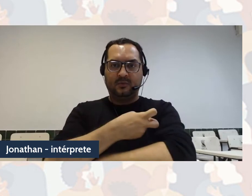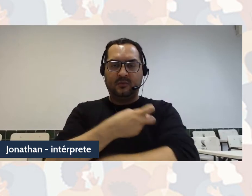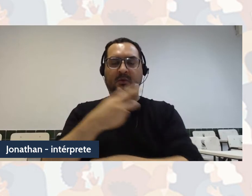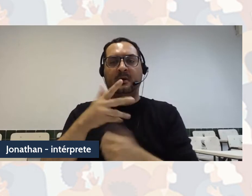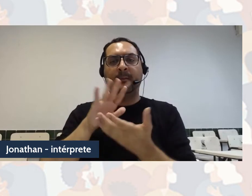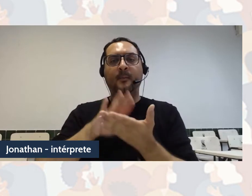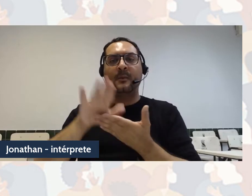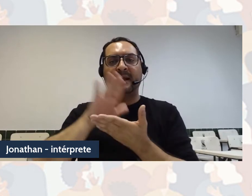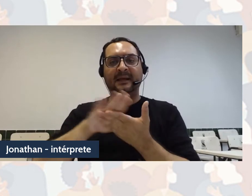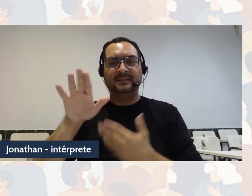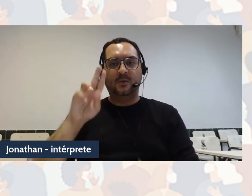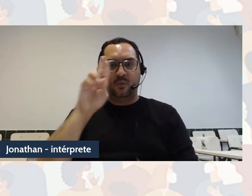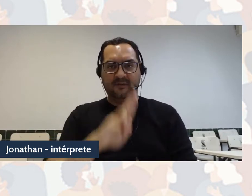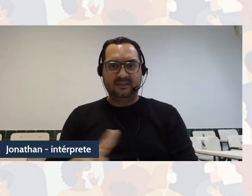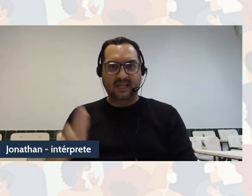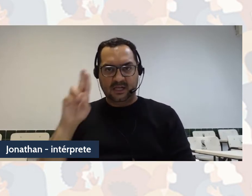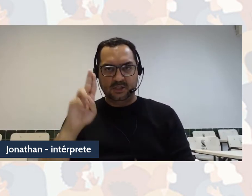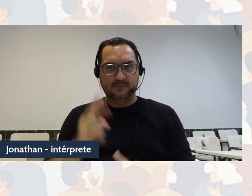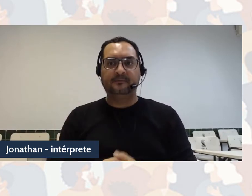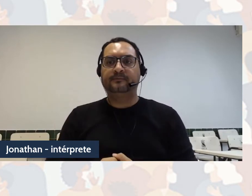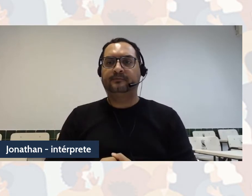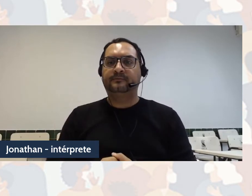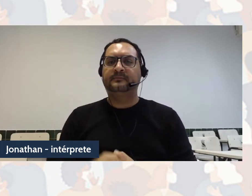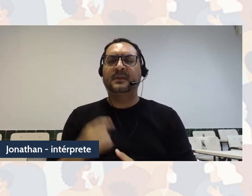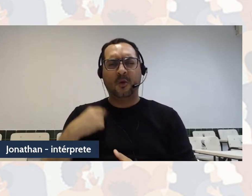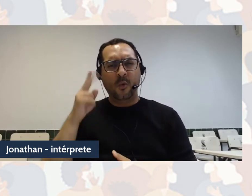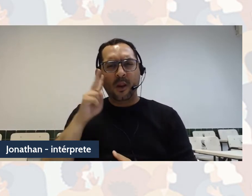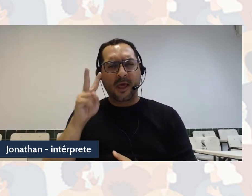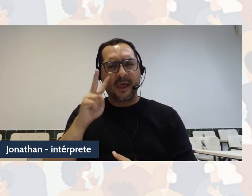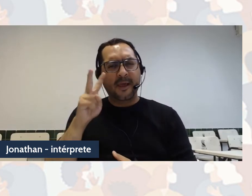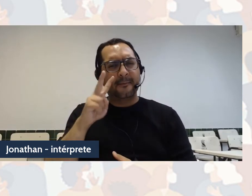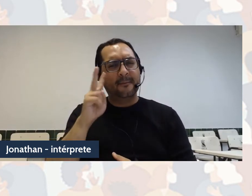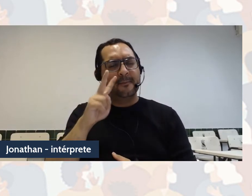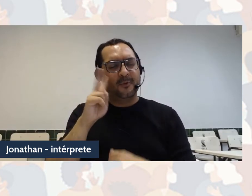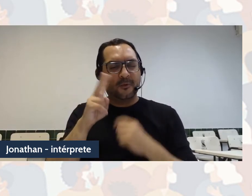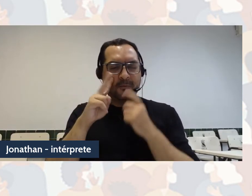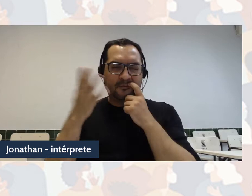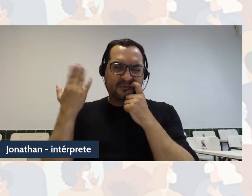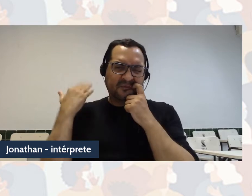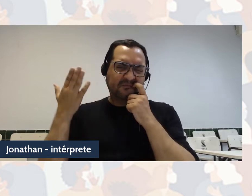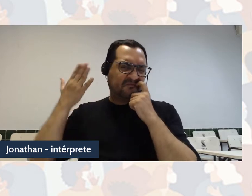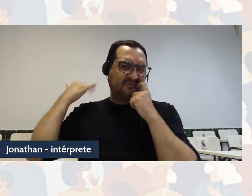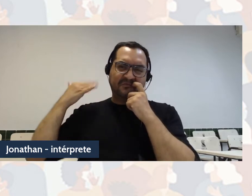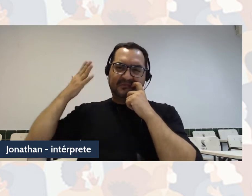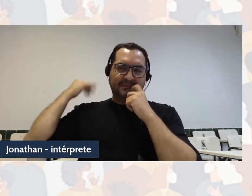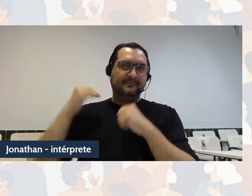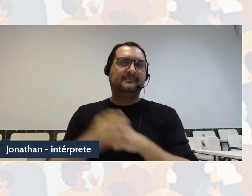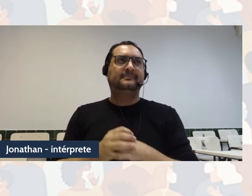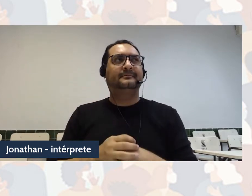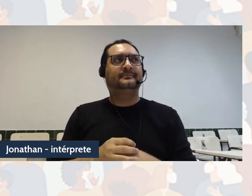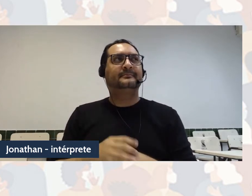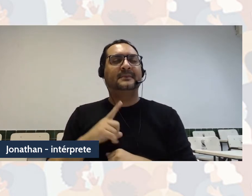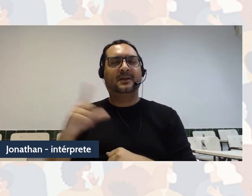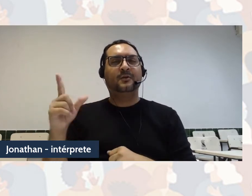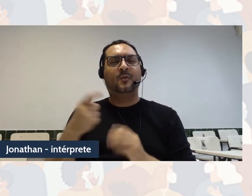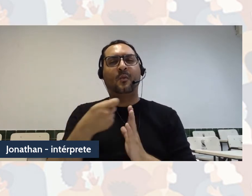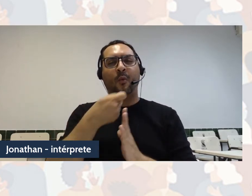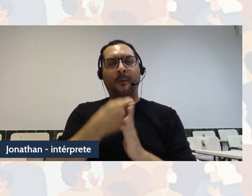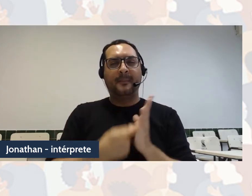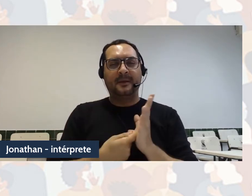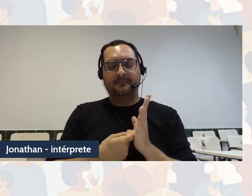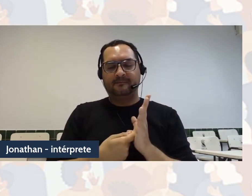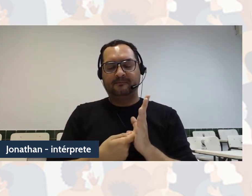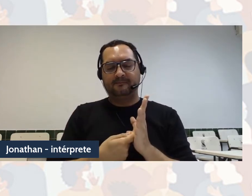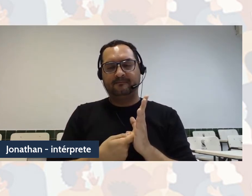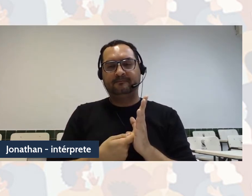eu lembro aqui que num trabalho já há alguns anos atrás, algumas décadas, o Grossfogel, que é um autor bastante lido